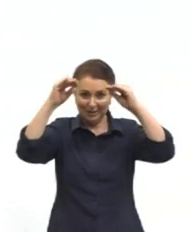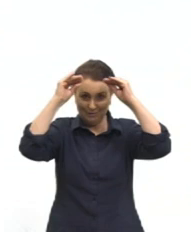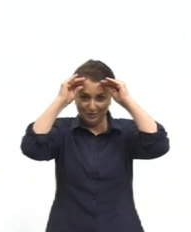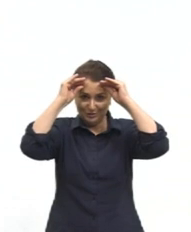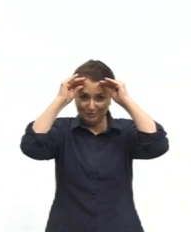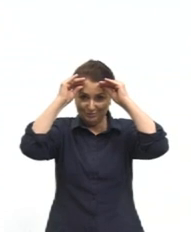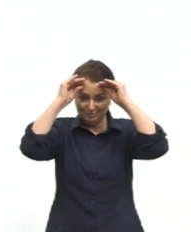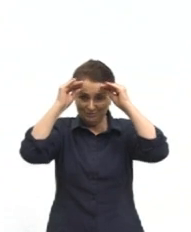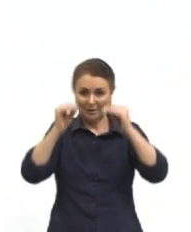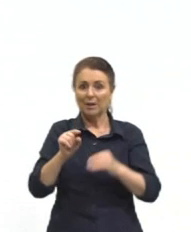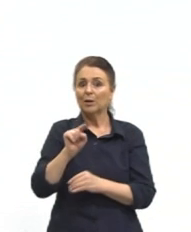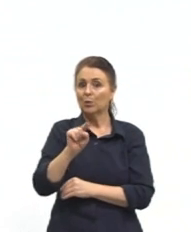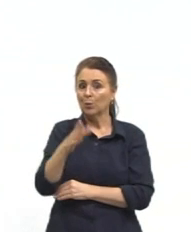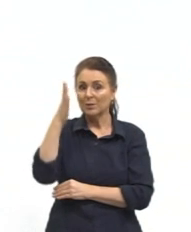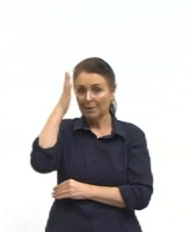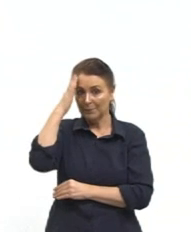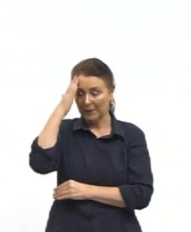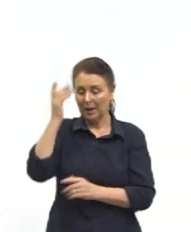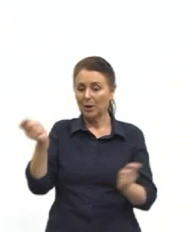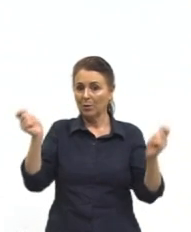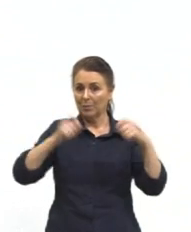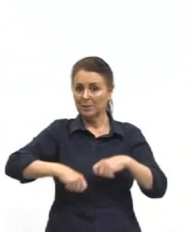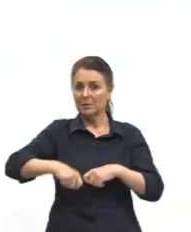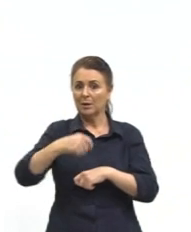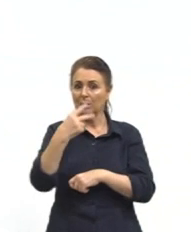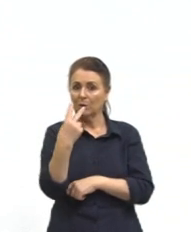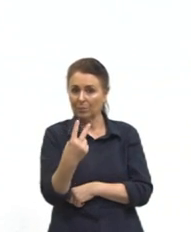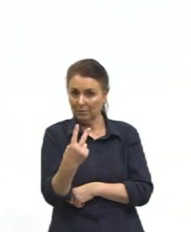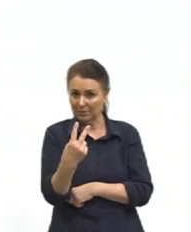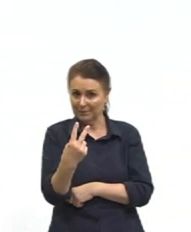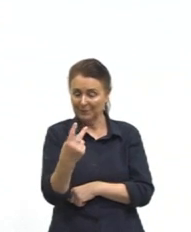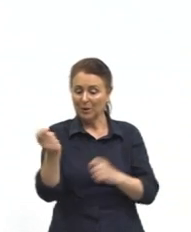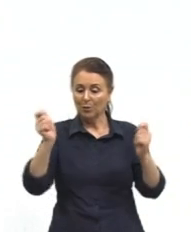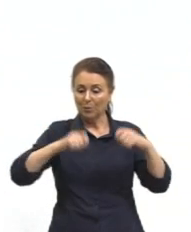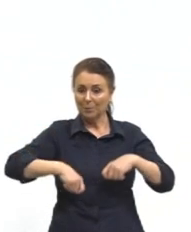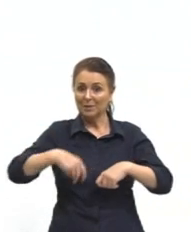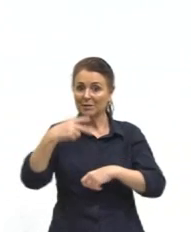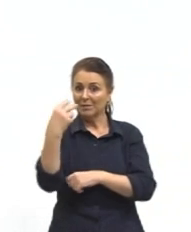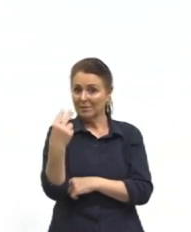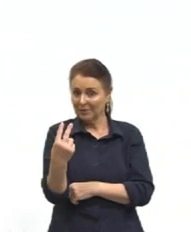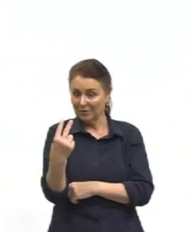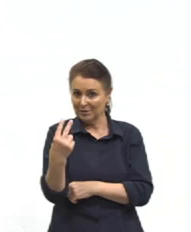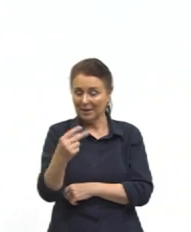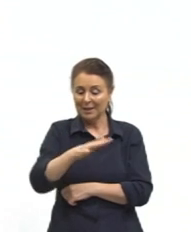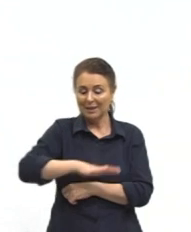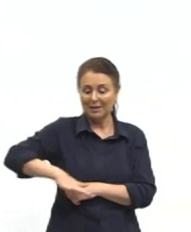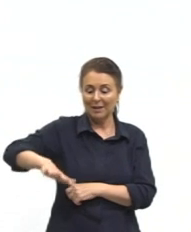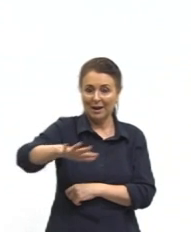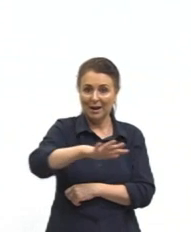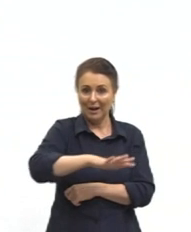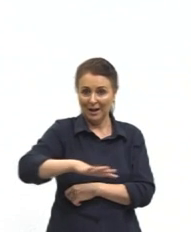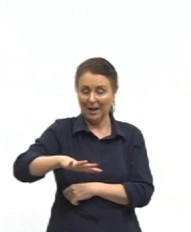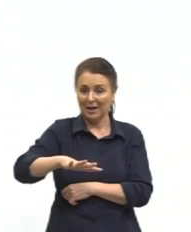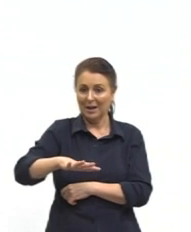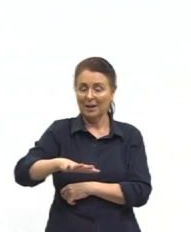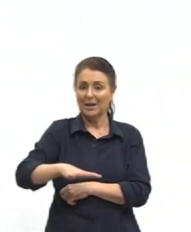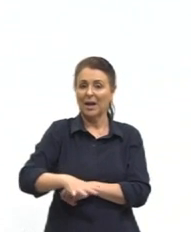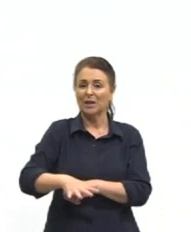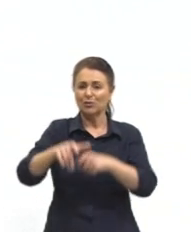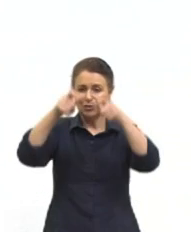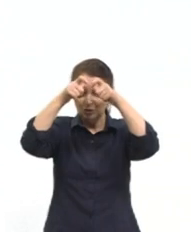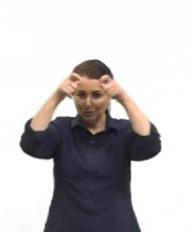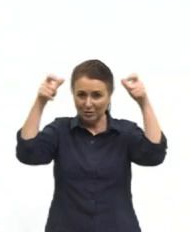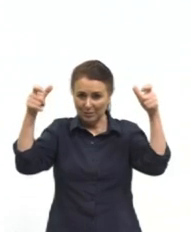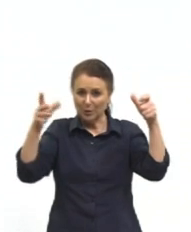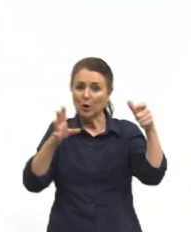Sabendo que a competência 2 pertence à nossa área do conhecimento, conhecer as línguas